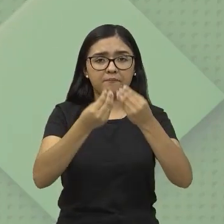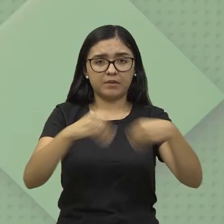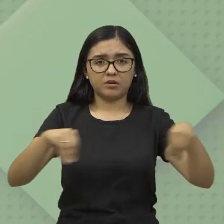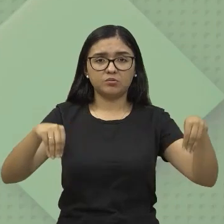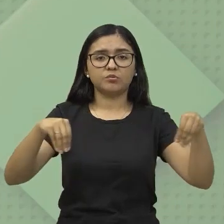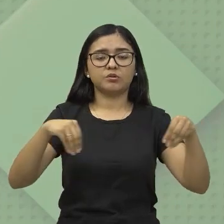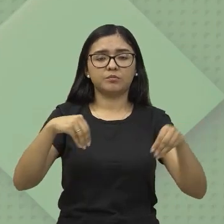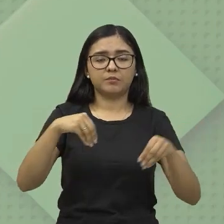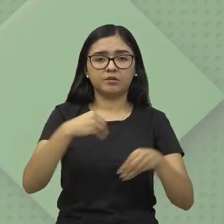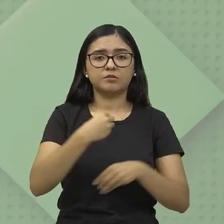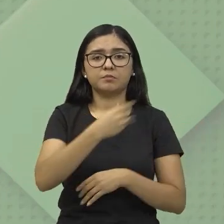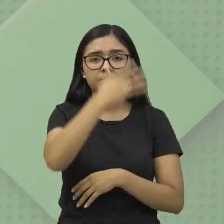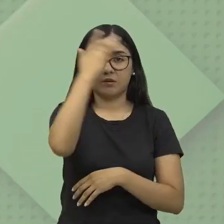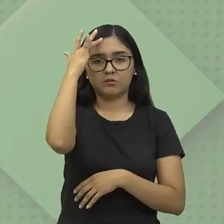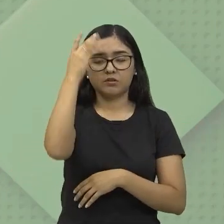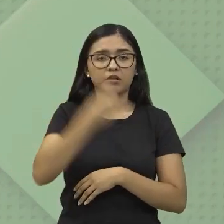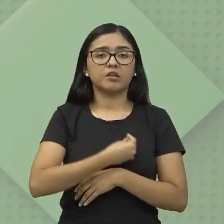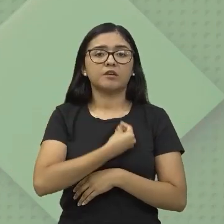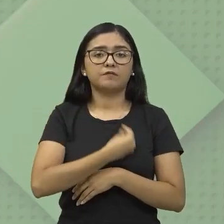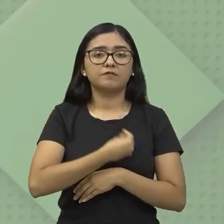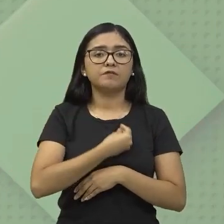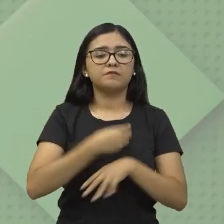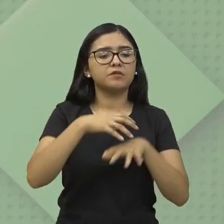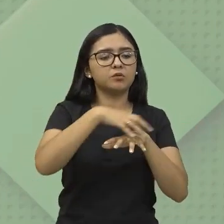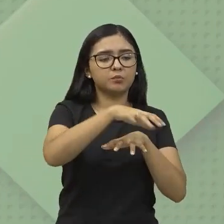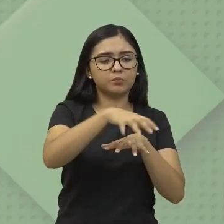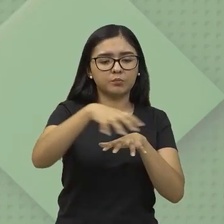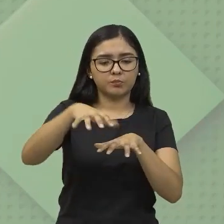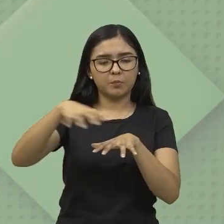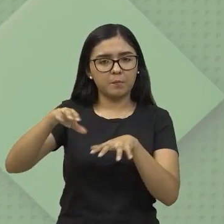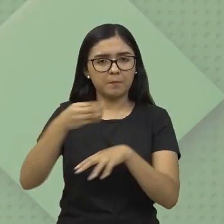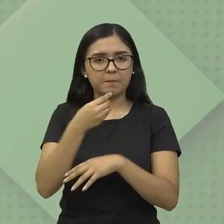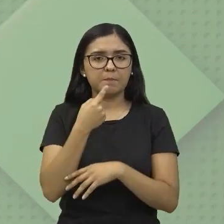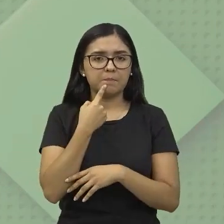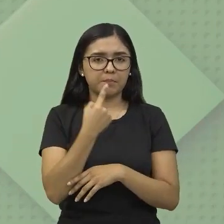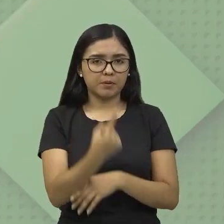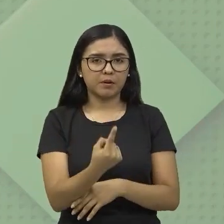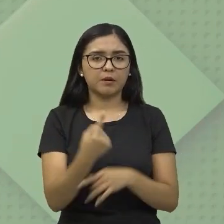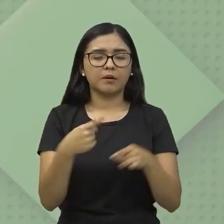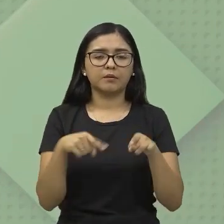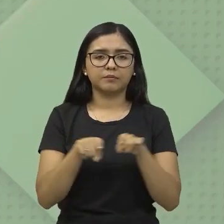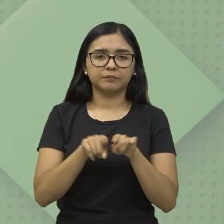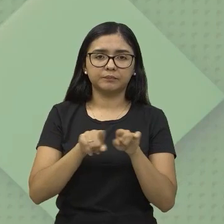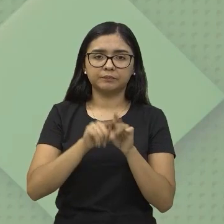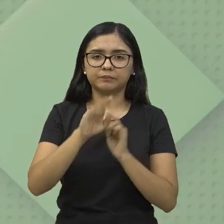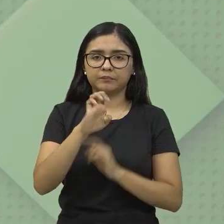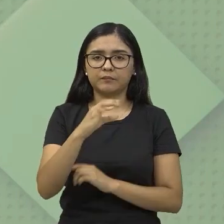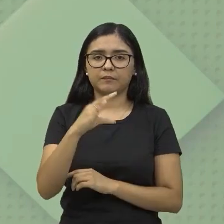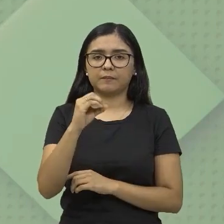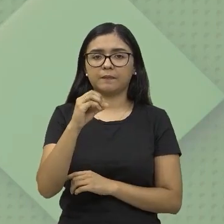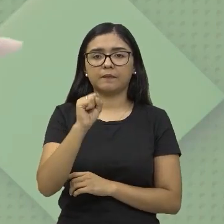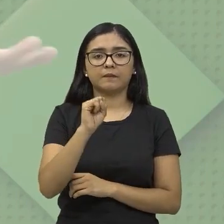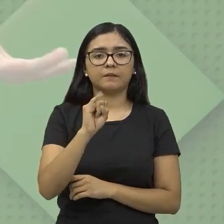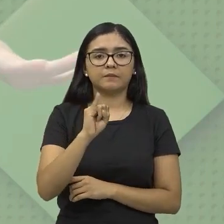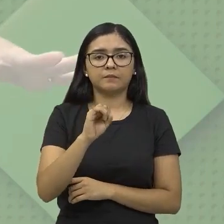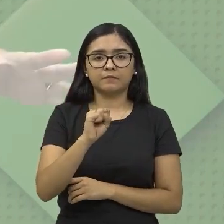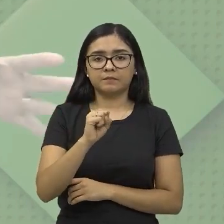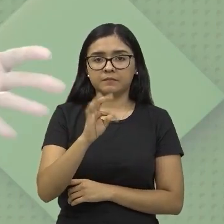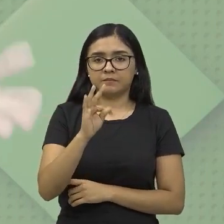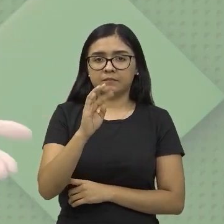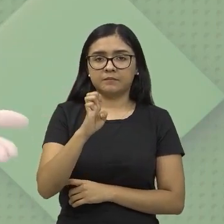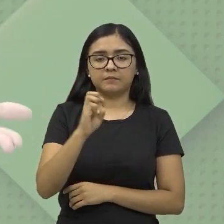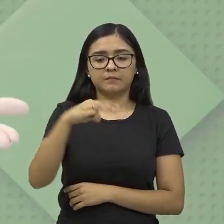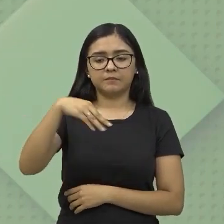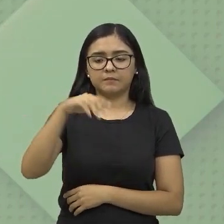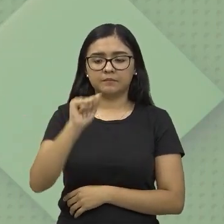para a população que morava ali naquela região, né? E também para o ecossistema. Foi necessário ali inundar uma área